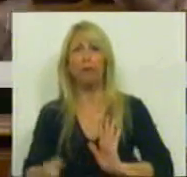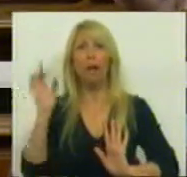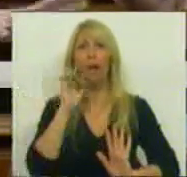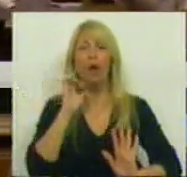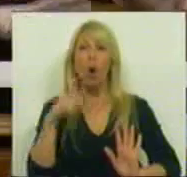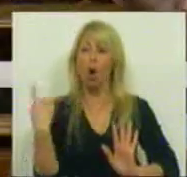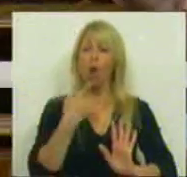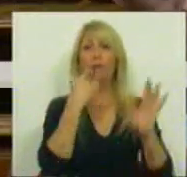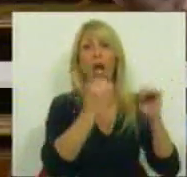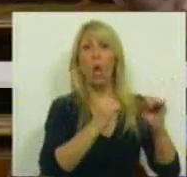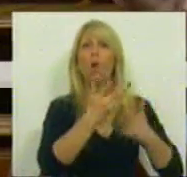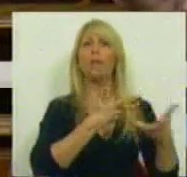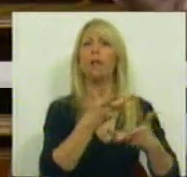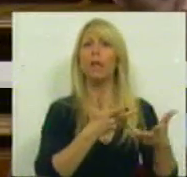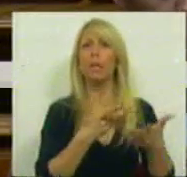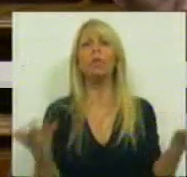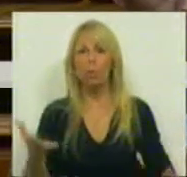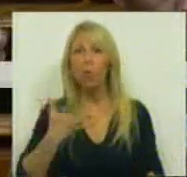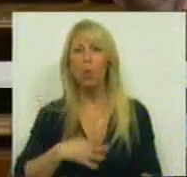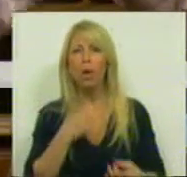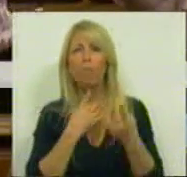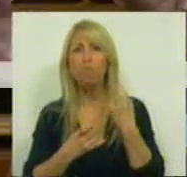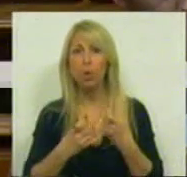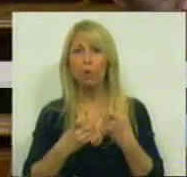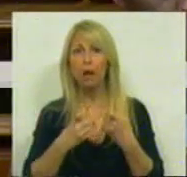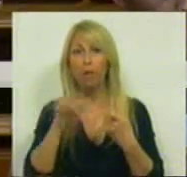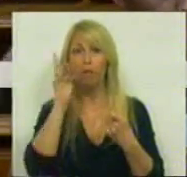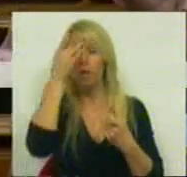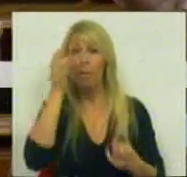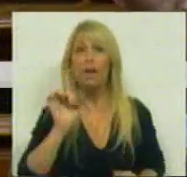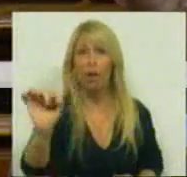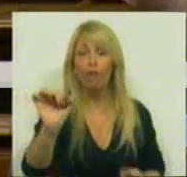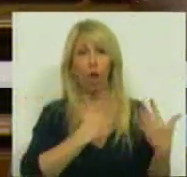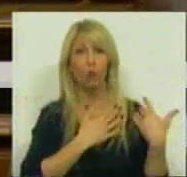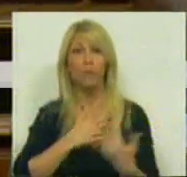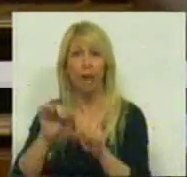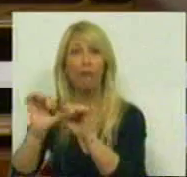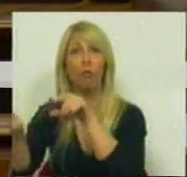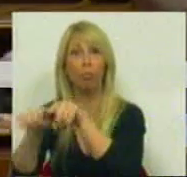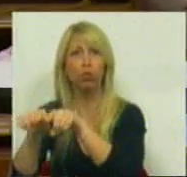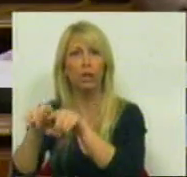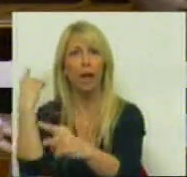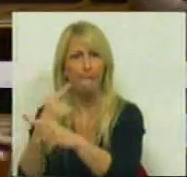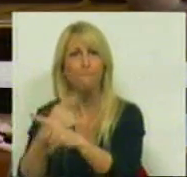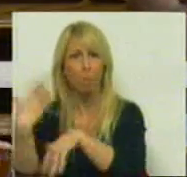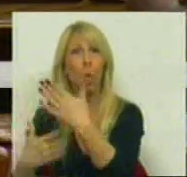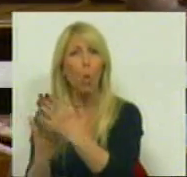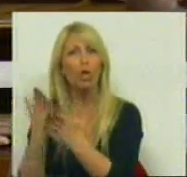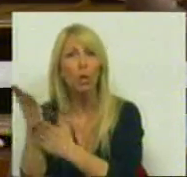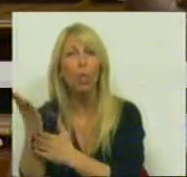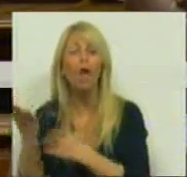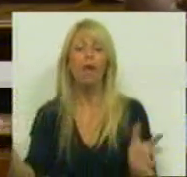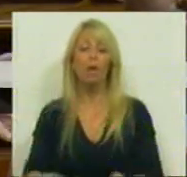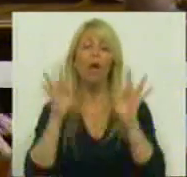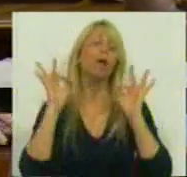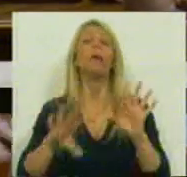entendimento. Quero perguntar-lhe se mantém esta apreciação da vossa responsabilidade política, bem como relativamente à lei